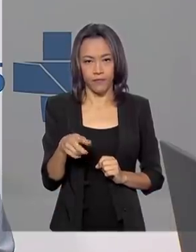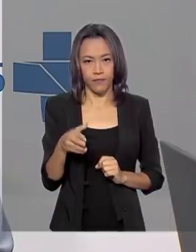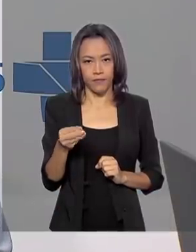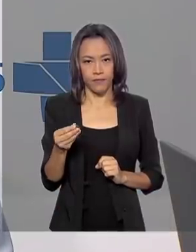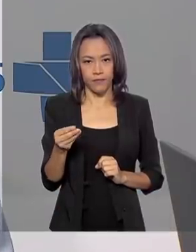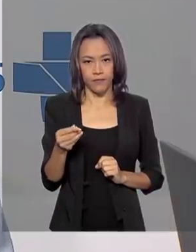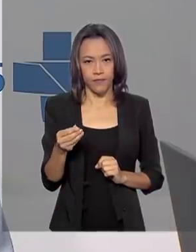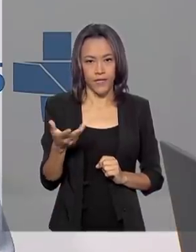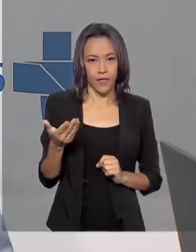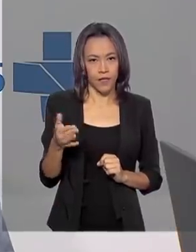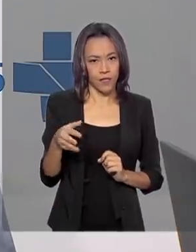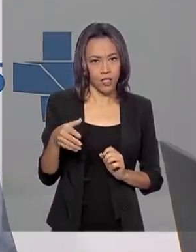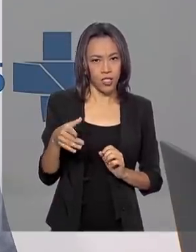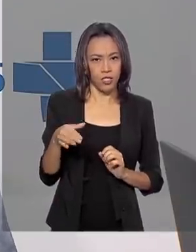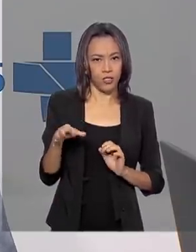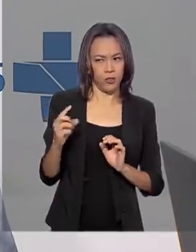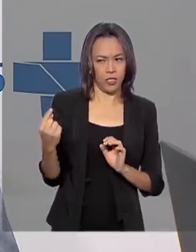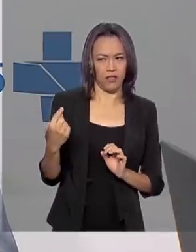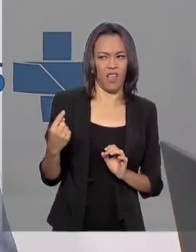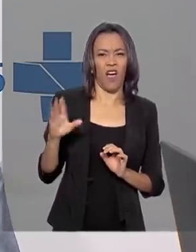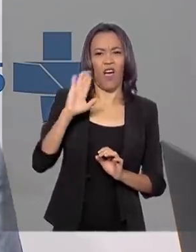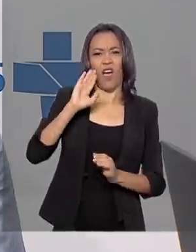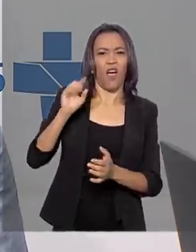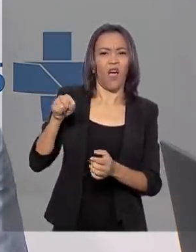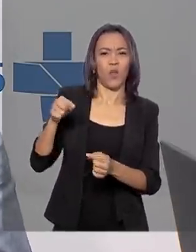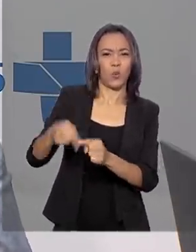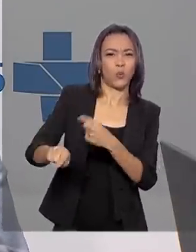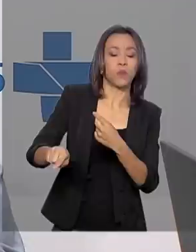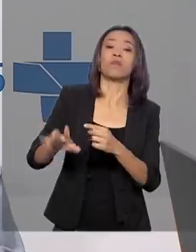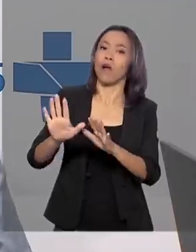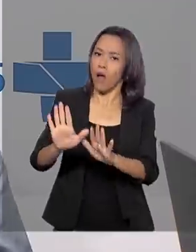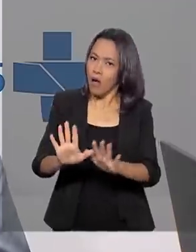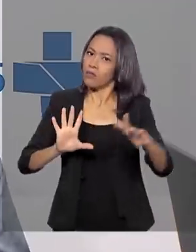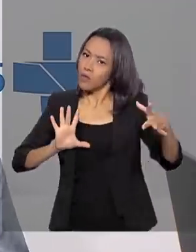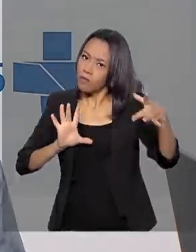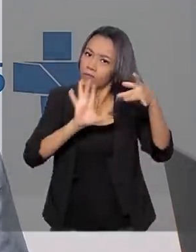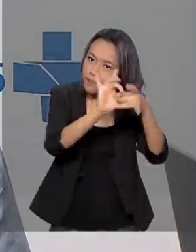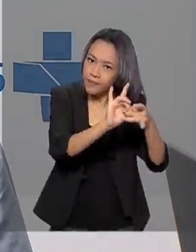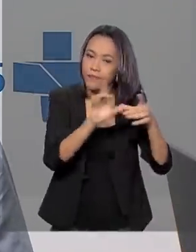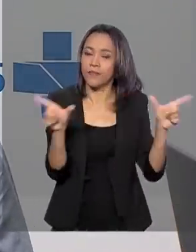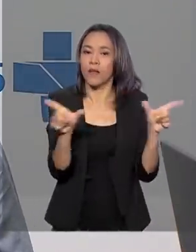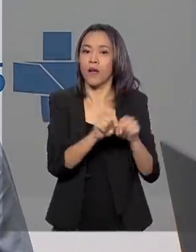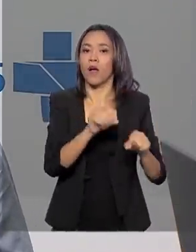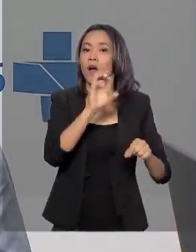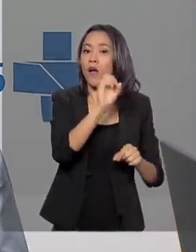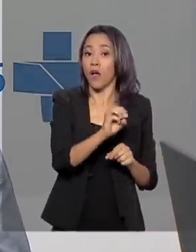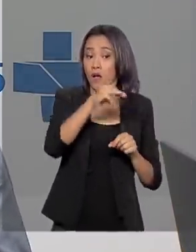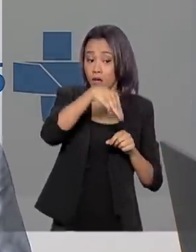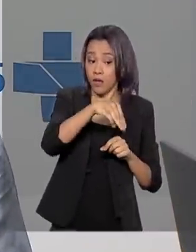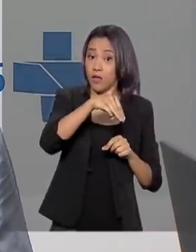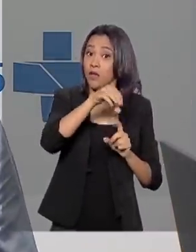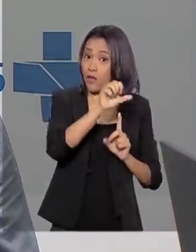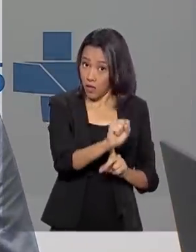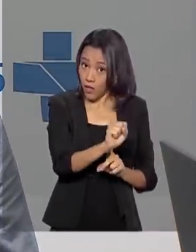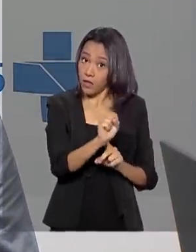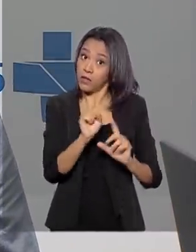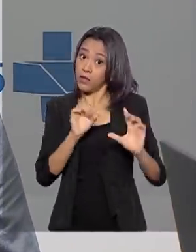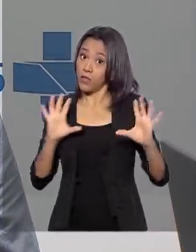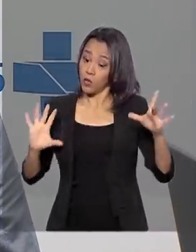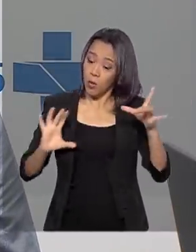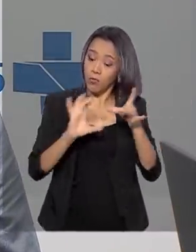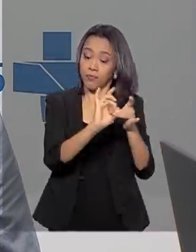precaução isolada. Nós estamos alinhados com a Organização Mundial da Saúde. Não há nenhuma medida